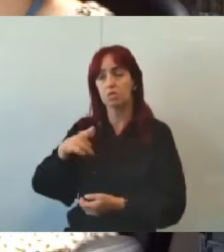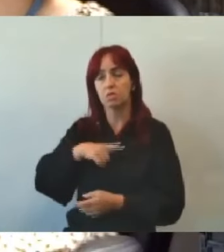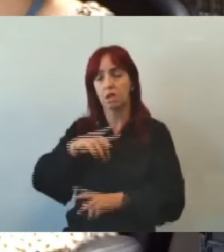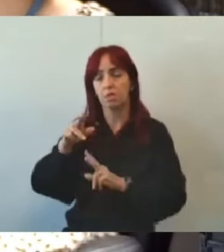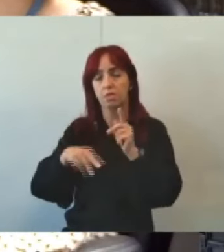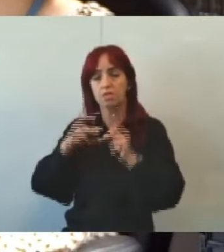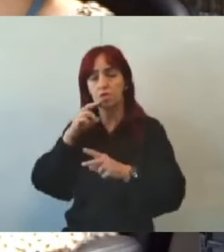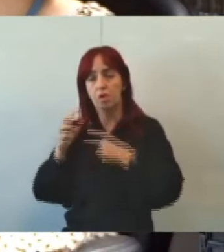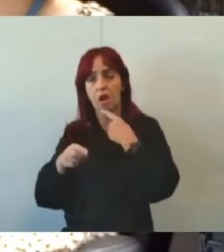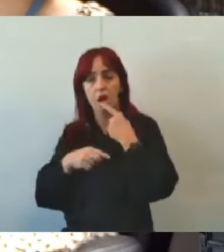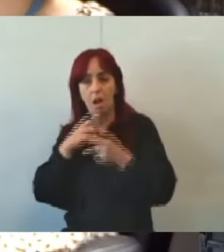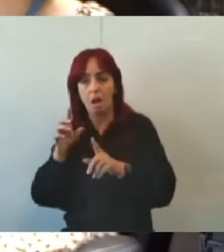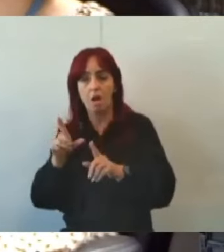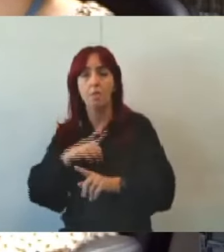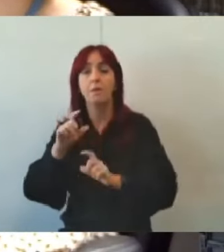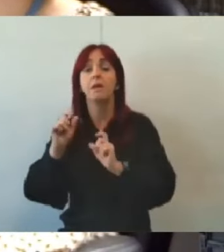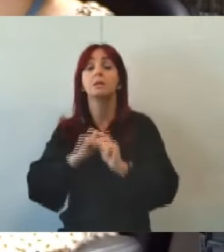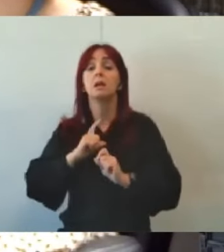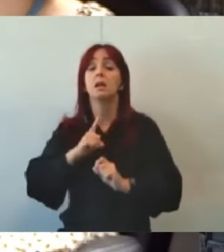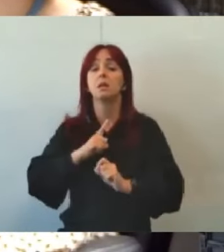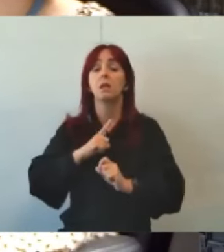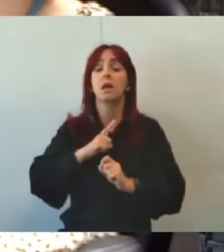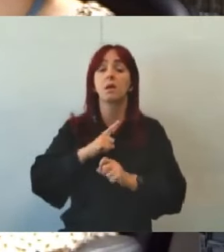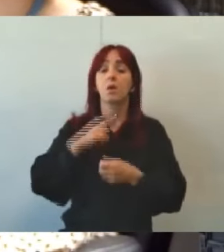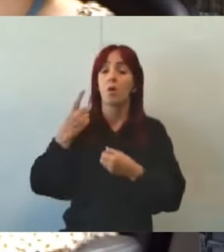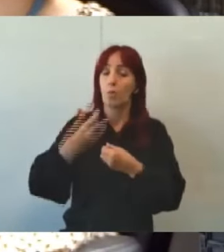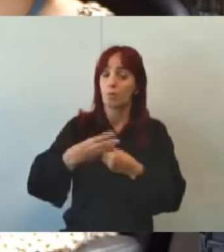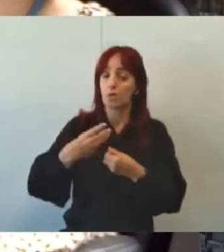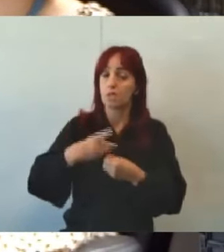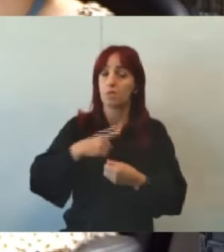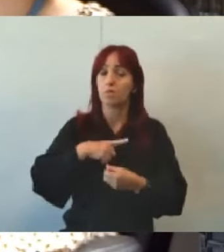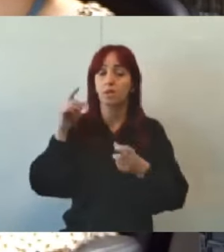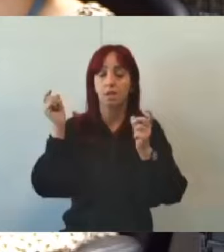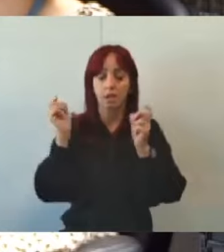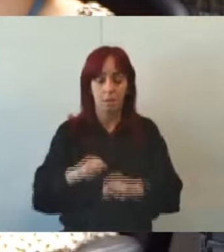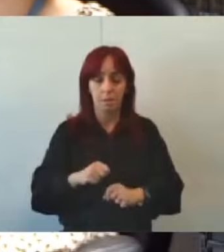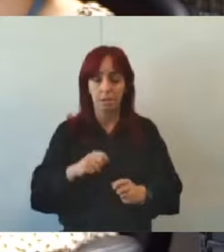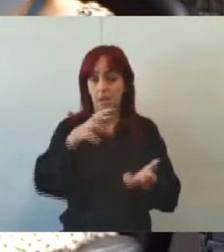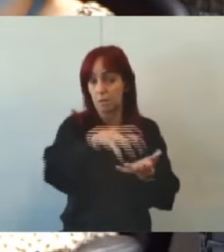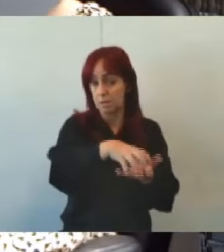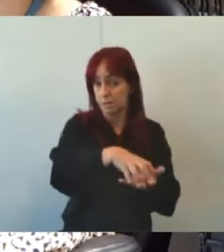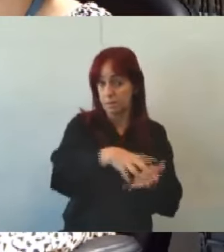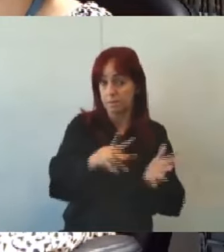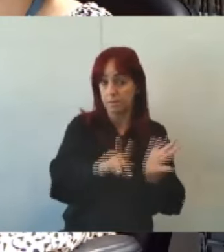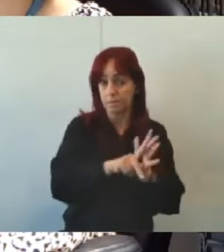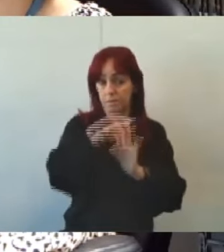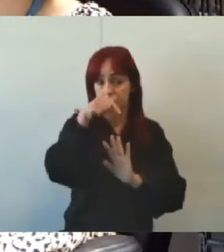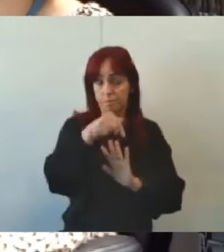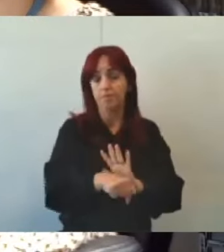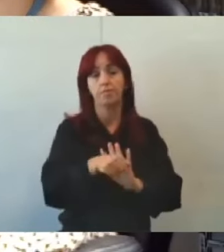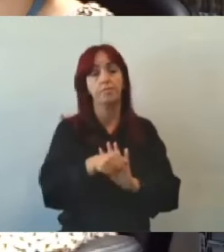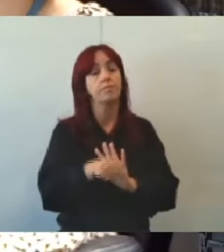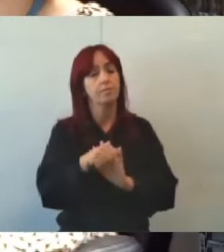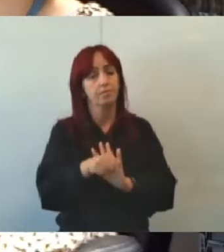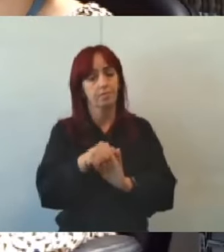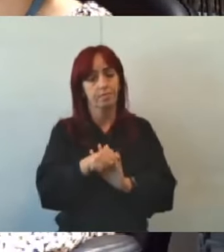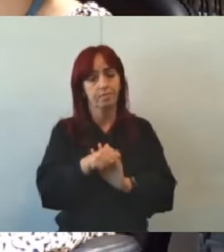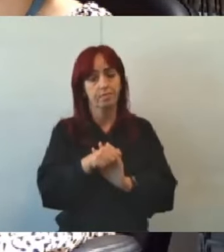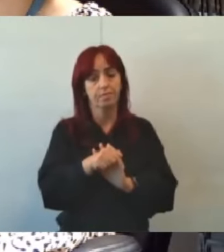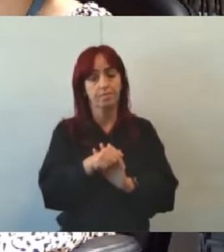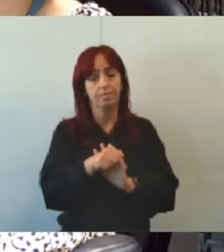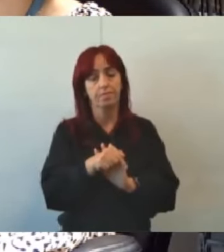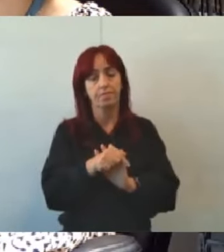mas o município tem condição de colocar ali de ter os conselhos tutelares instalados em sede em sedes